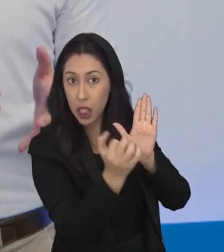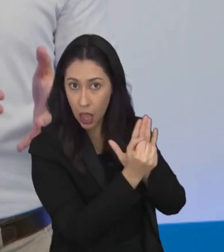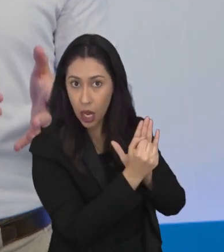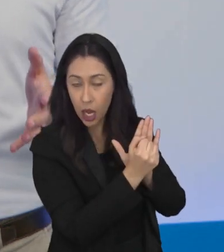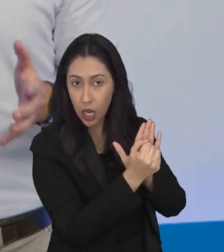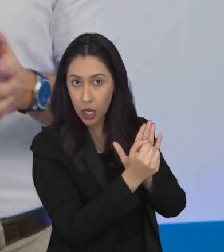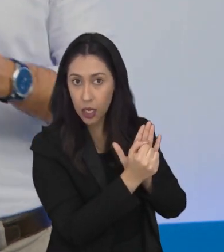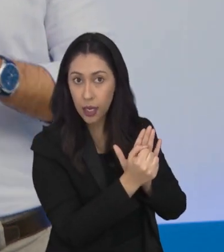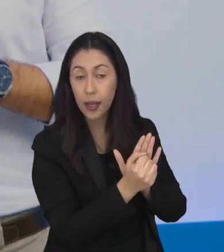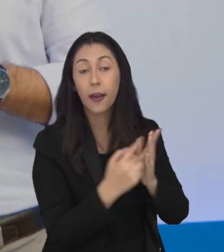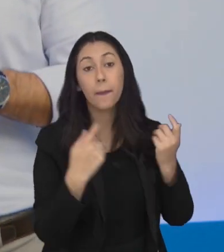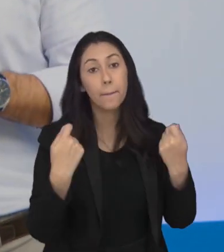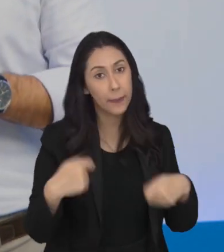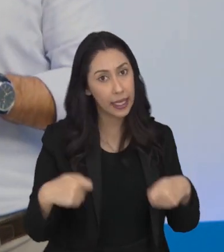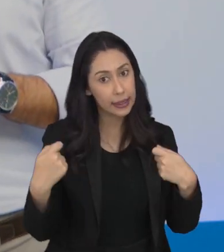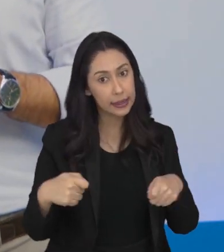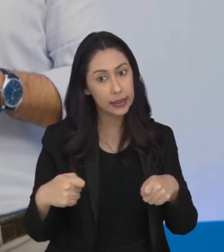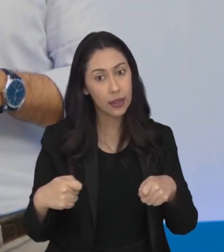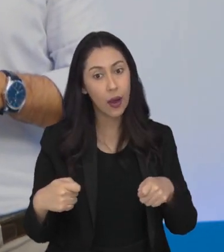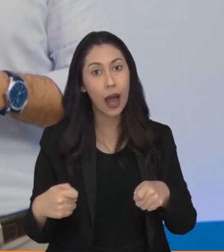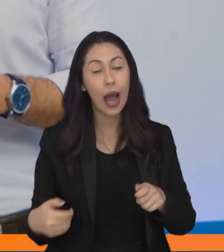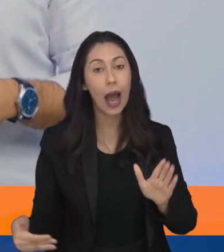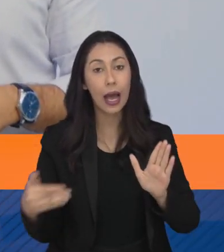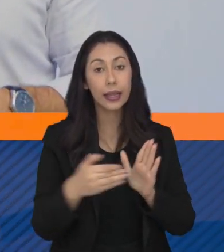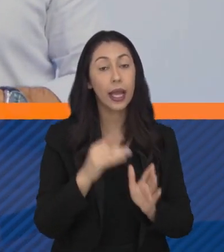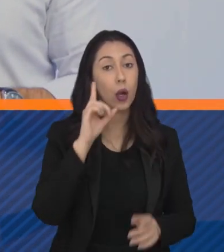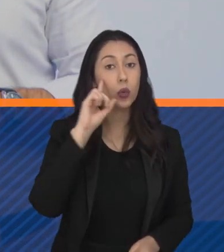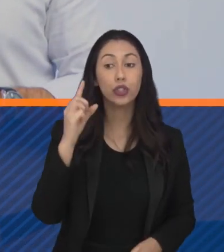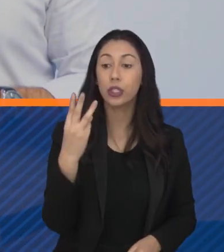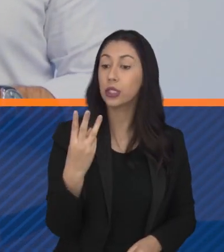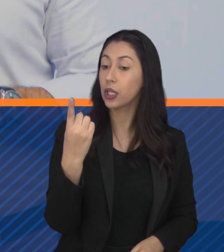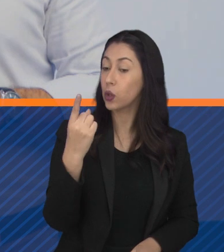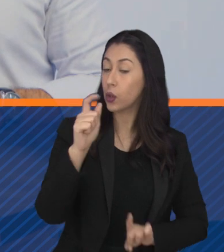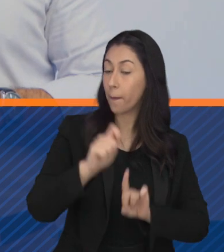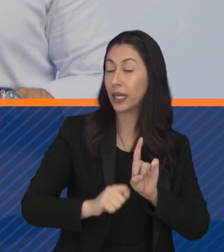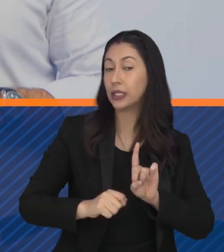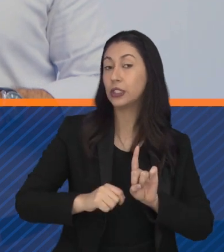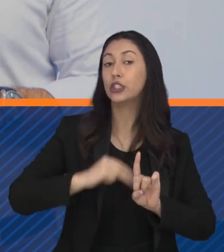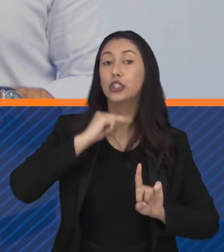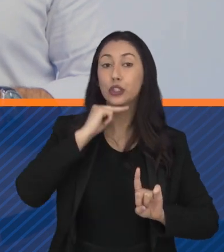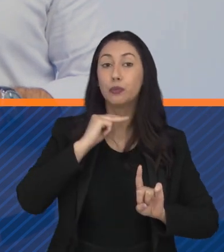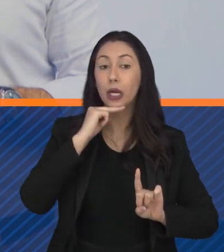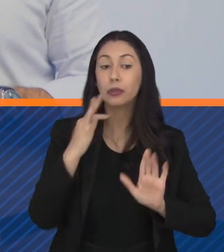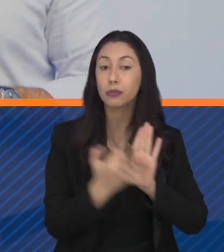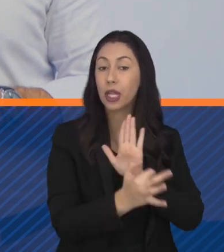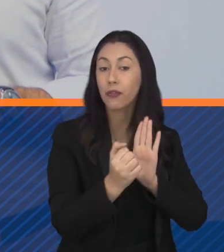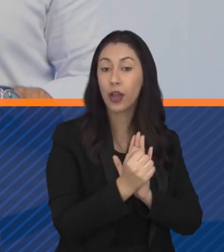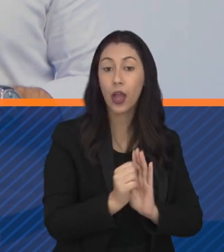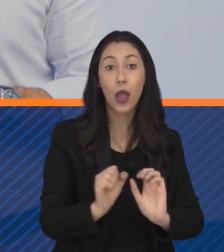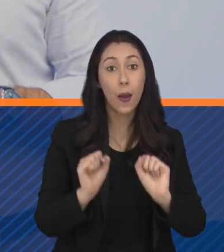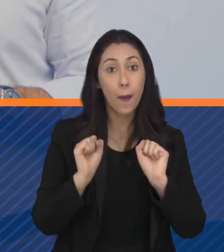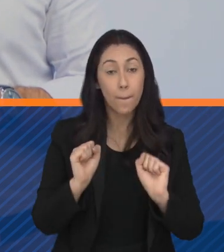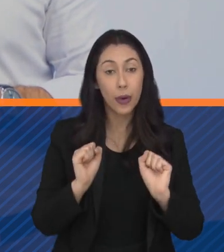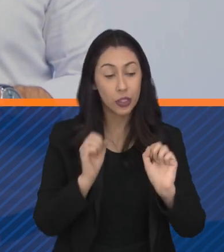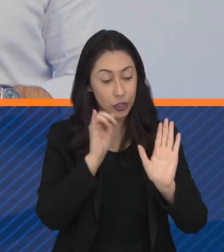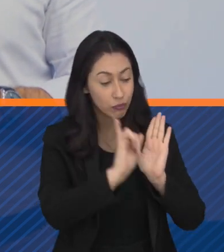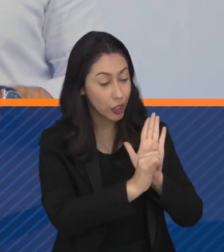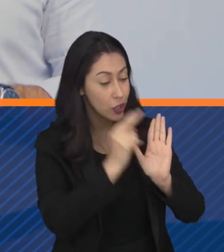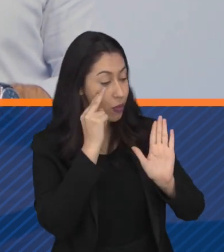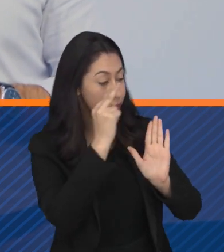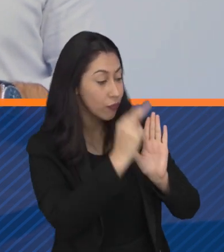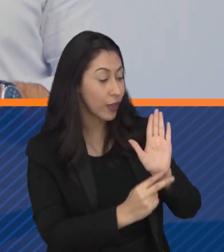da sociedade civil e prefeituras elas devem se inscrever até o dia 31 de março o edital pode ser consultado no site do